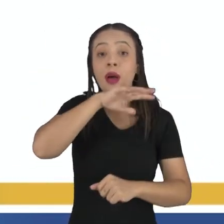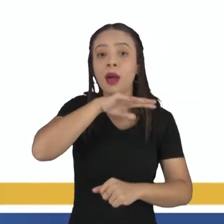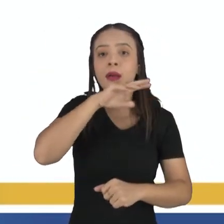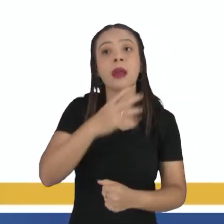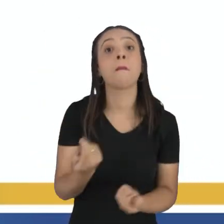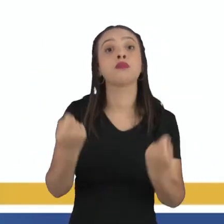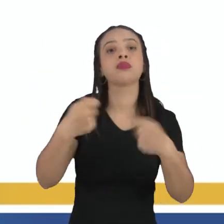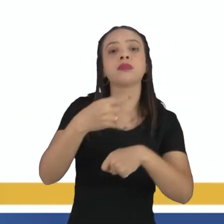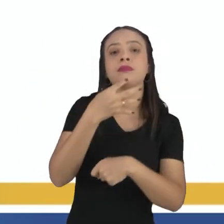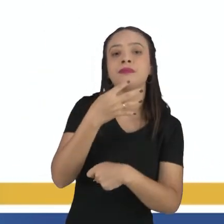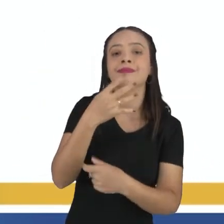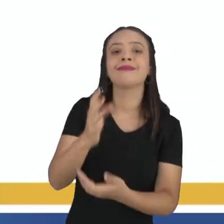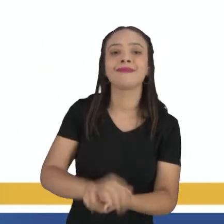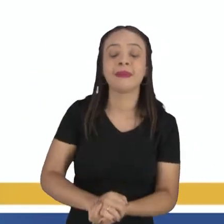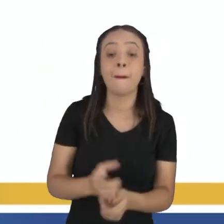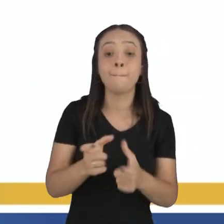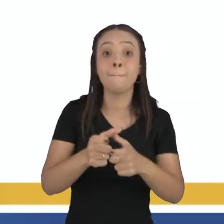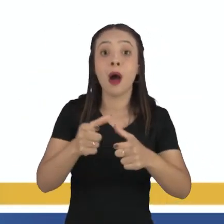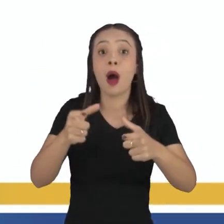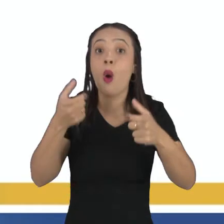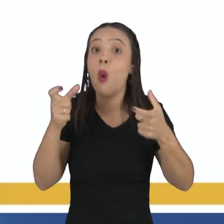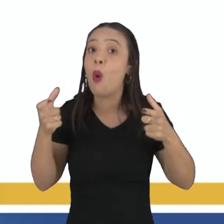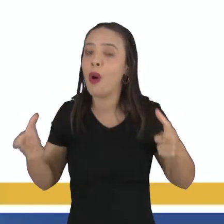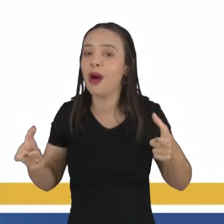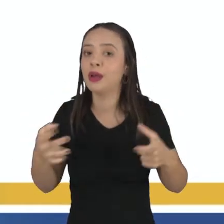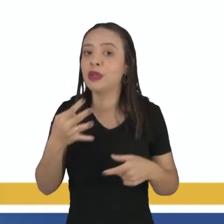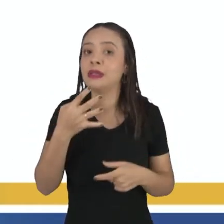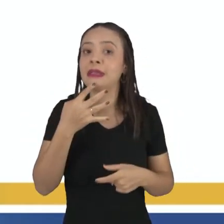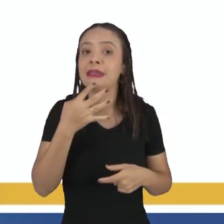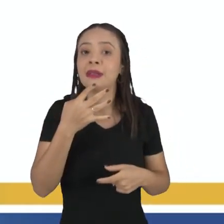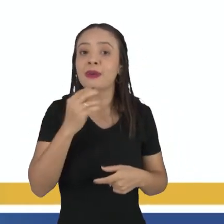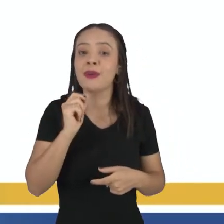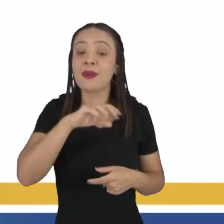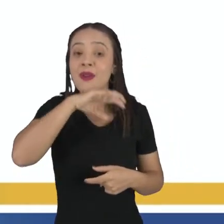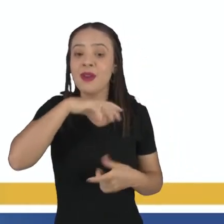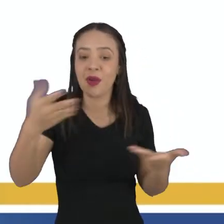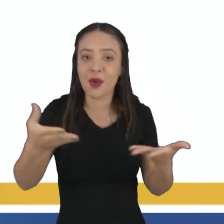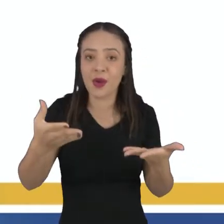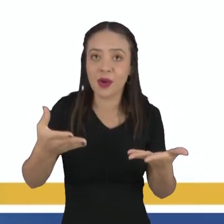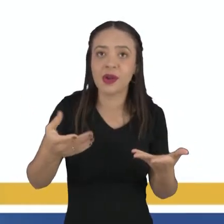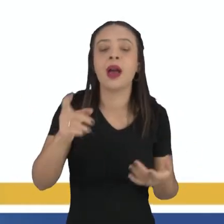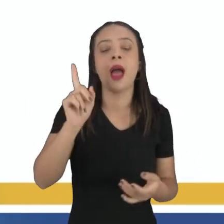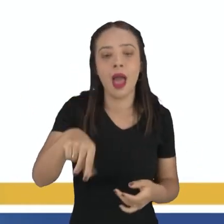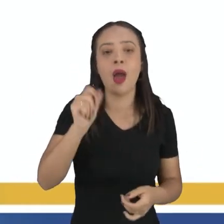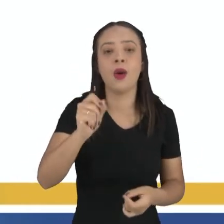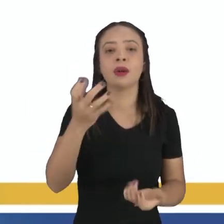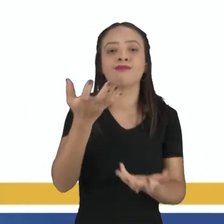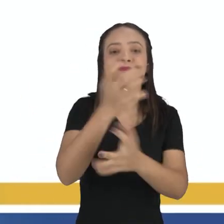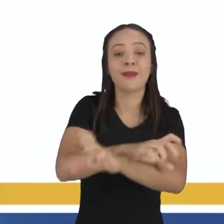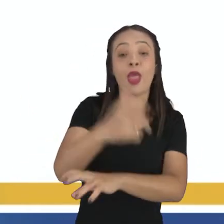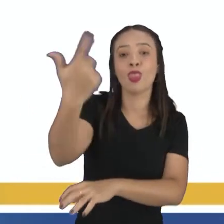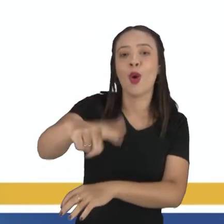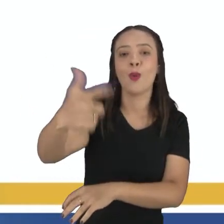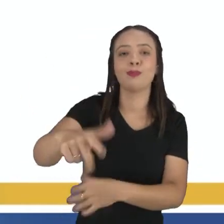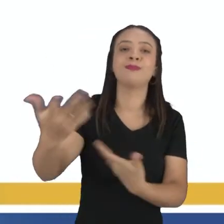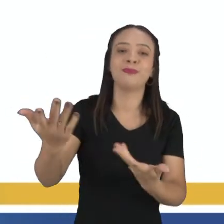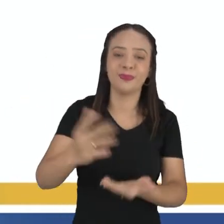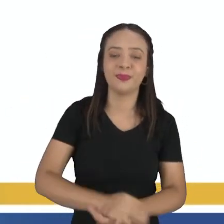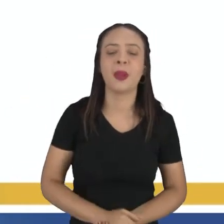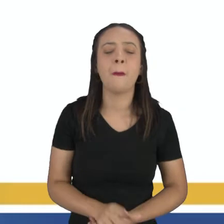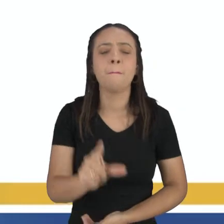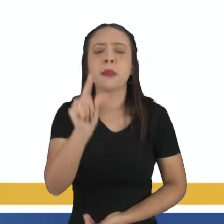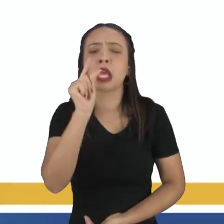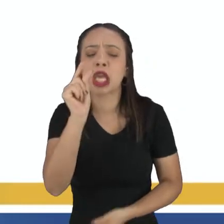animais conhecidas. Ou seja, a maioria dos animais que nós conhecemos hoje são invertebrados. Só uma pequena porção que são vertebrados.